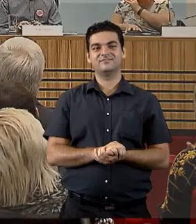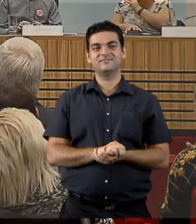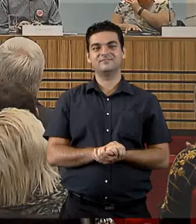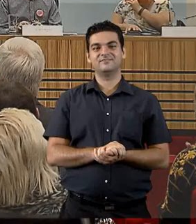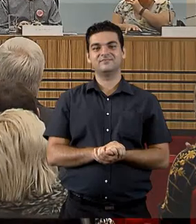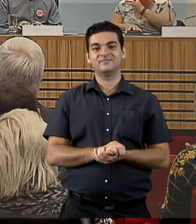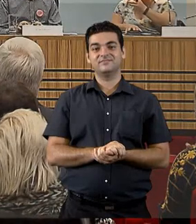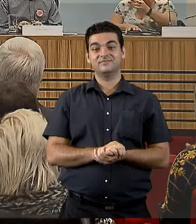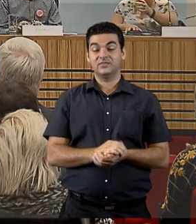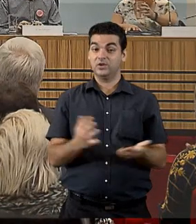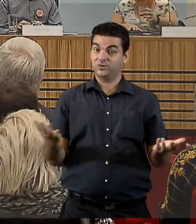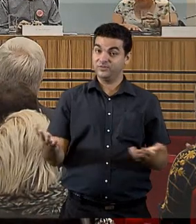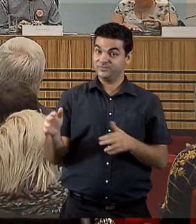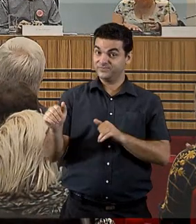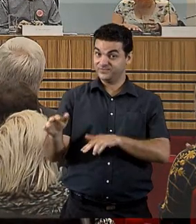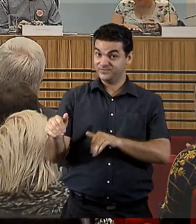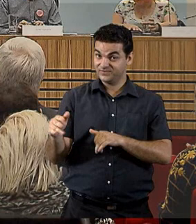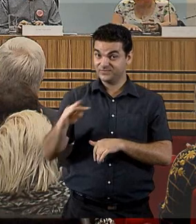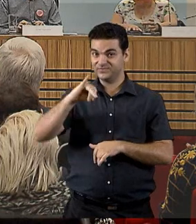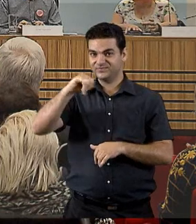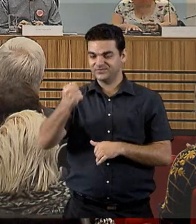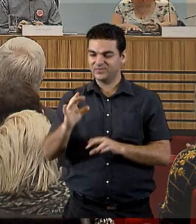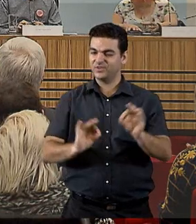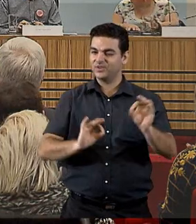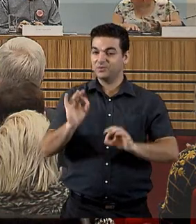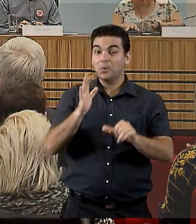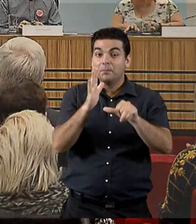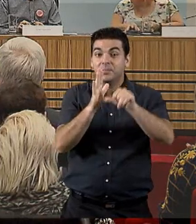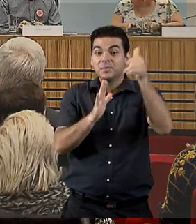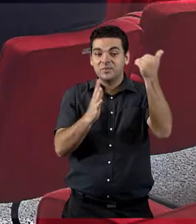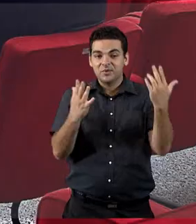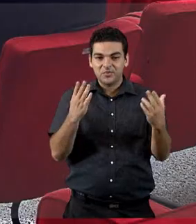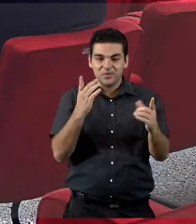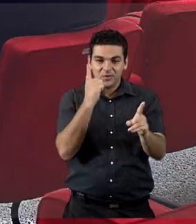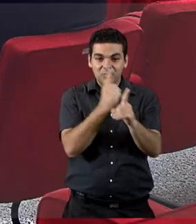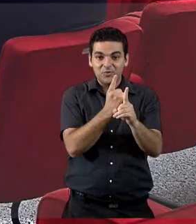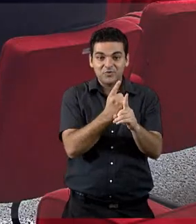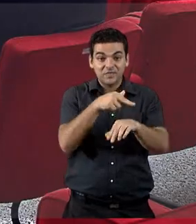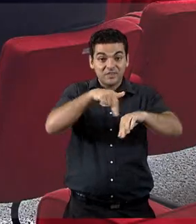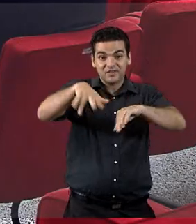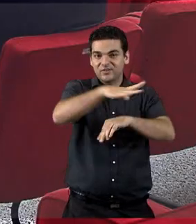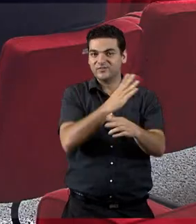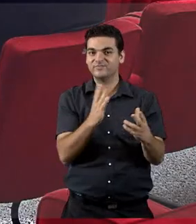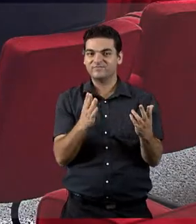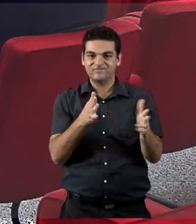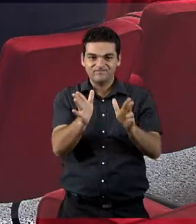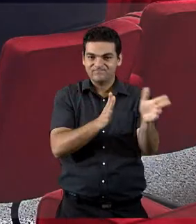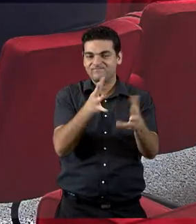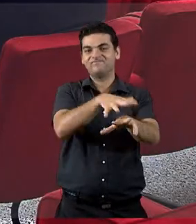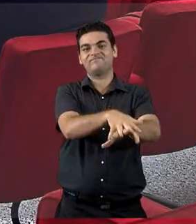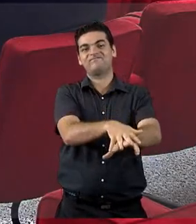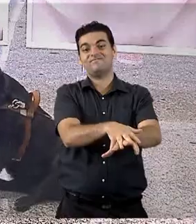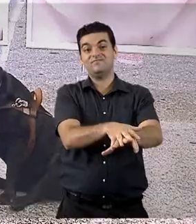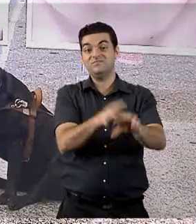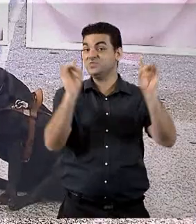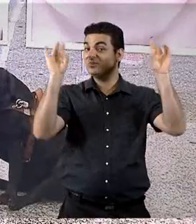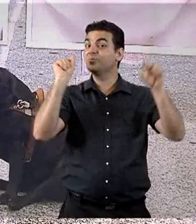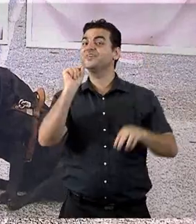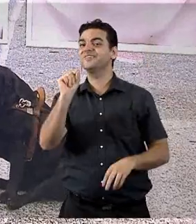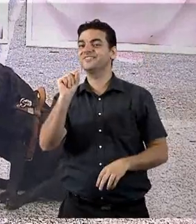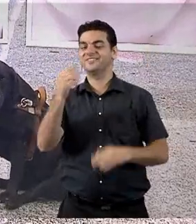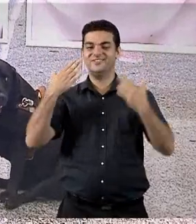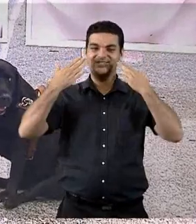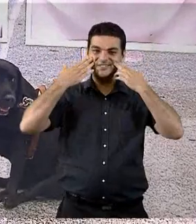Em setembro, o STJ organizou e sediou o primeiro Encontro Nacional de Acessibilidade e Inclusão. Um dos destaques foi a